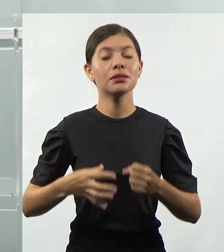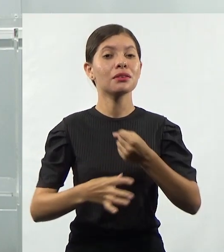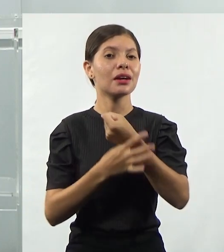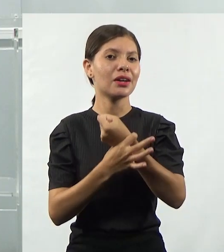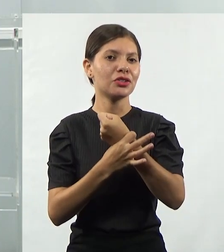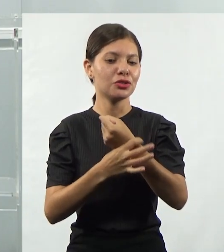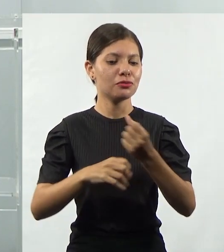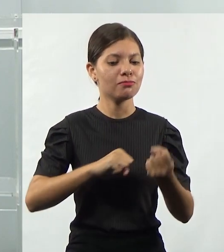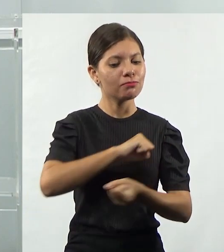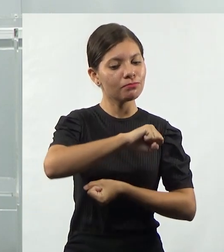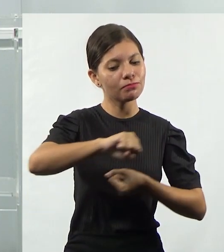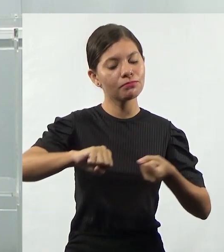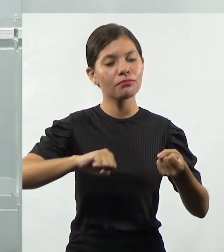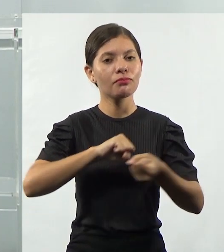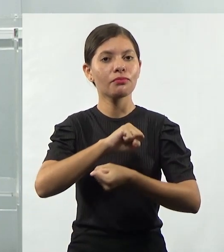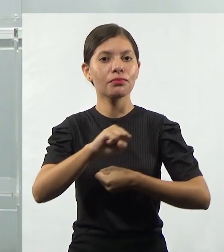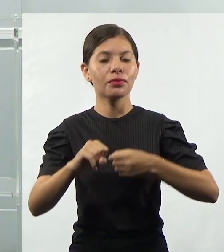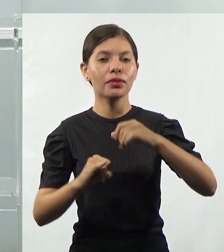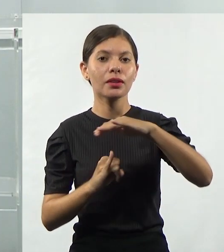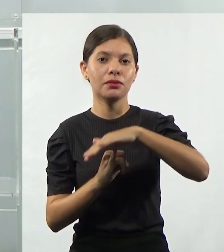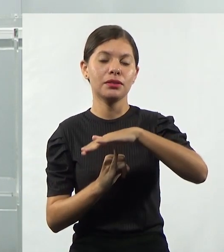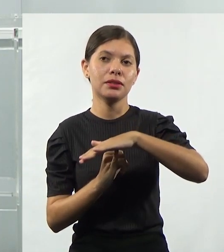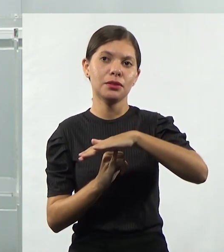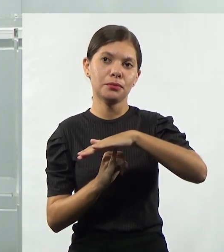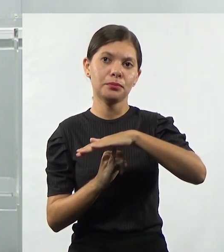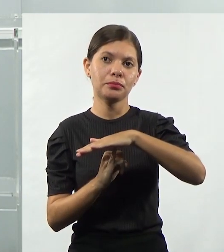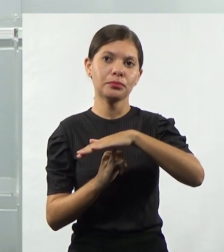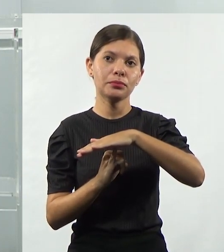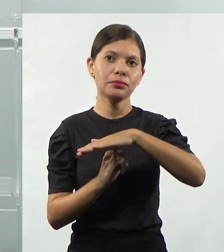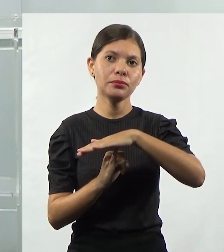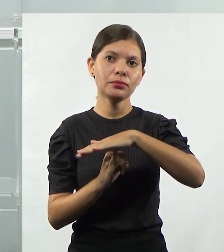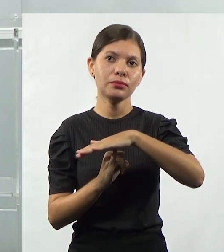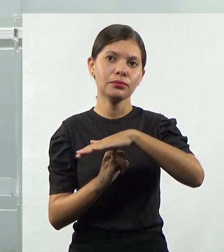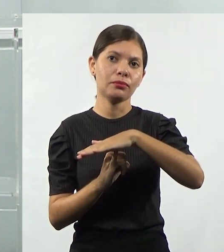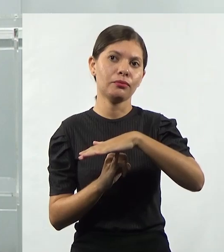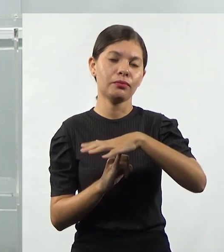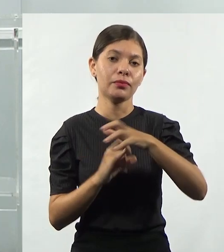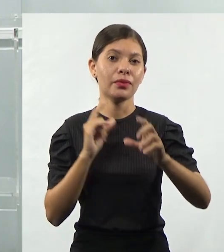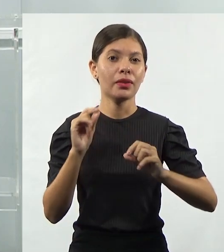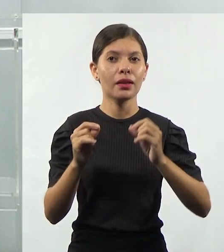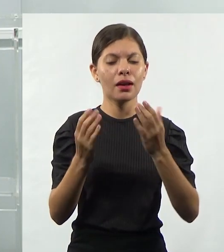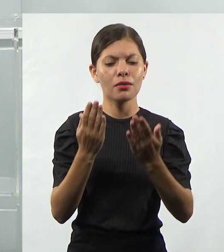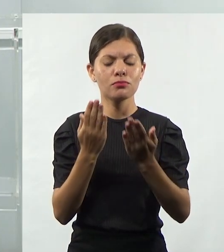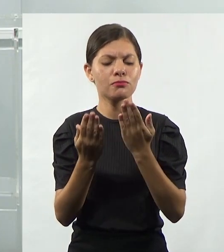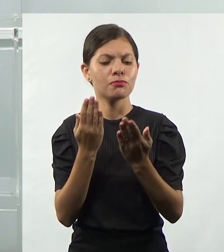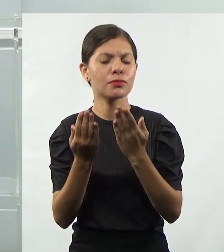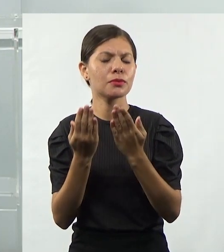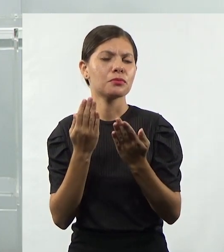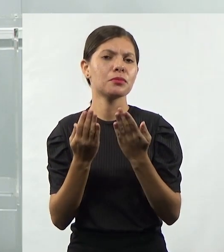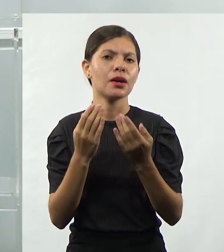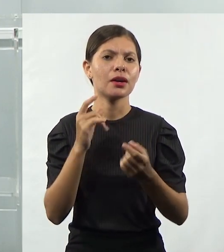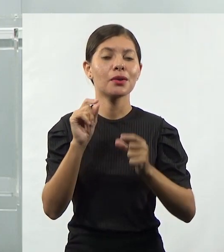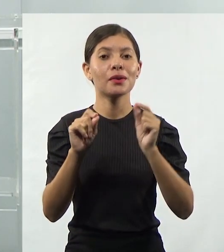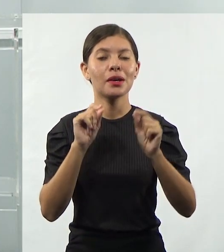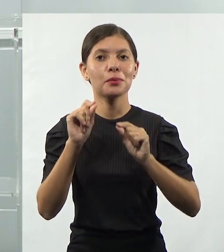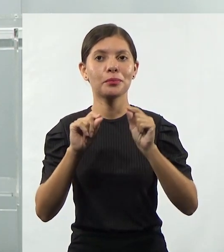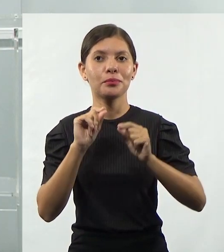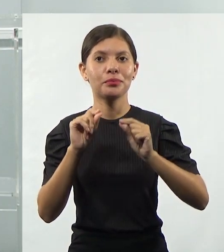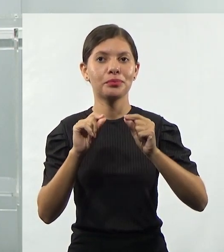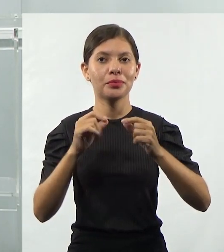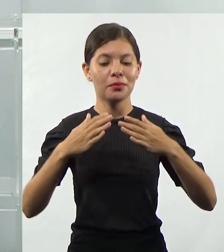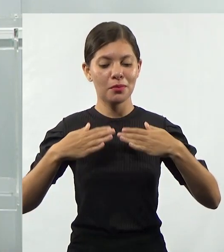garantindo a sustentabilidade daquela organização. Por isso que se compara muito, né? A questão